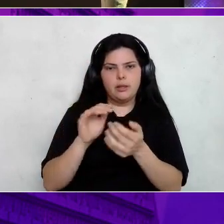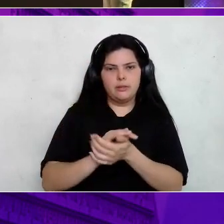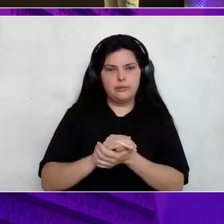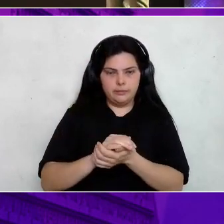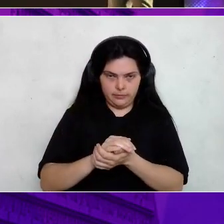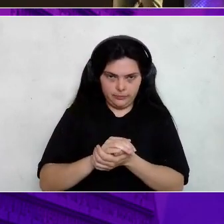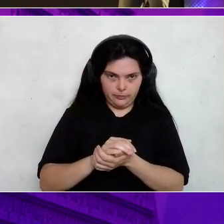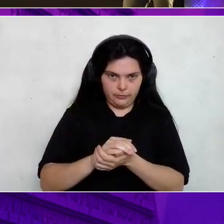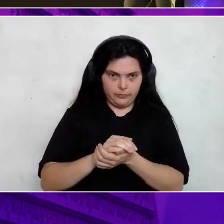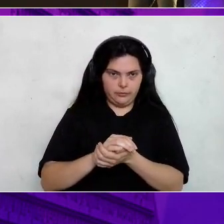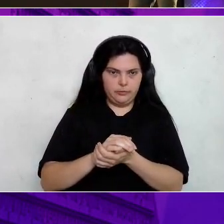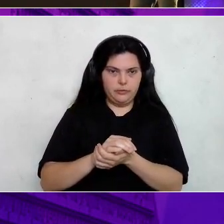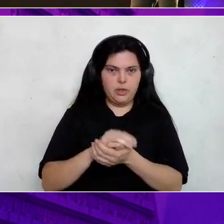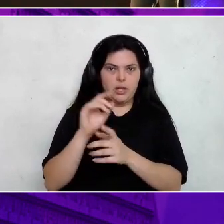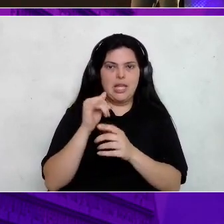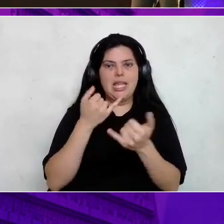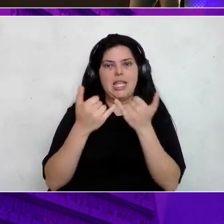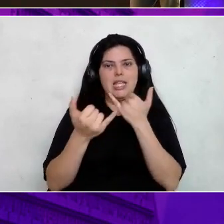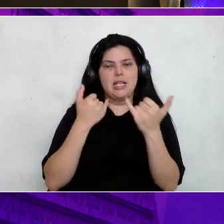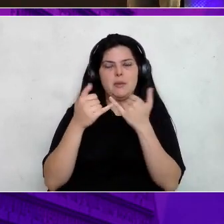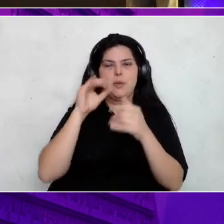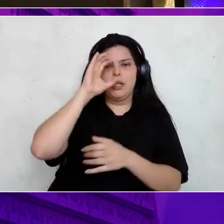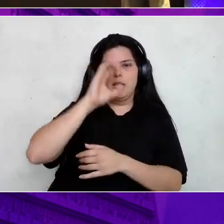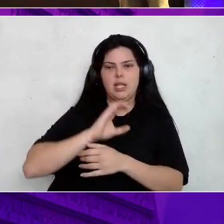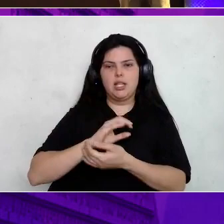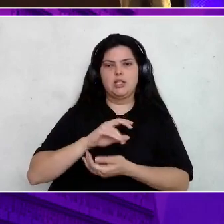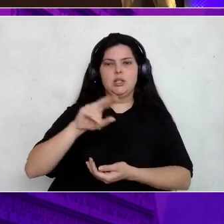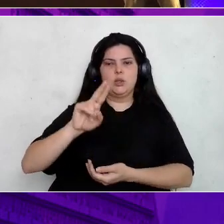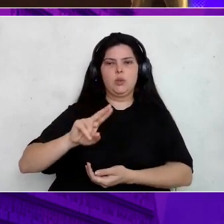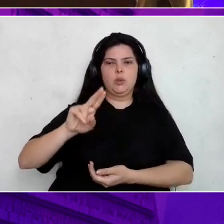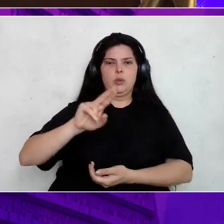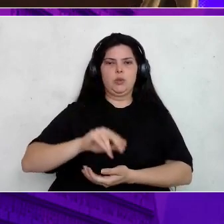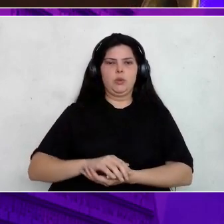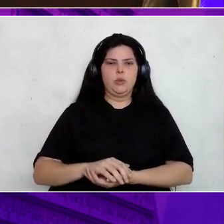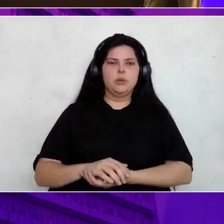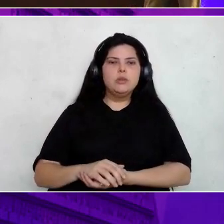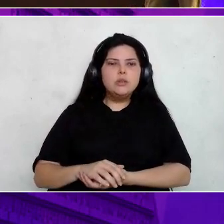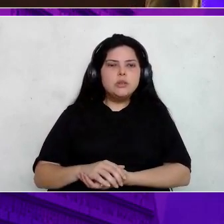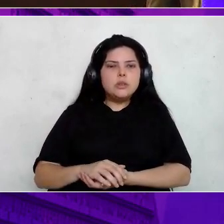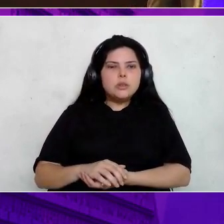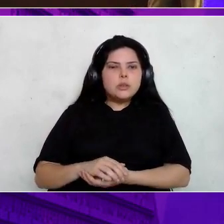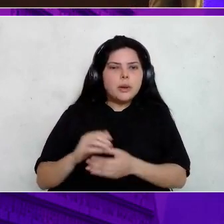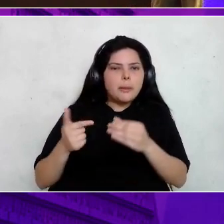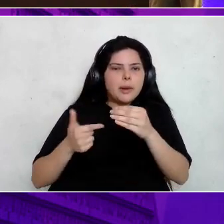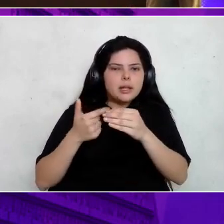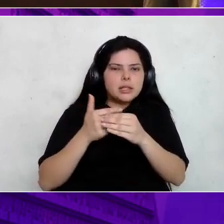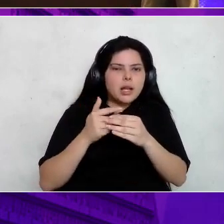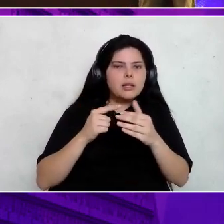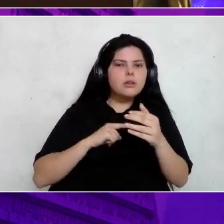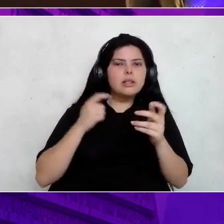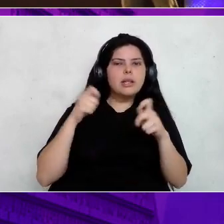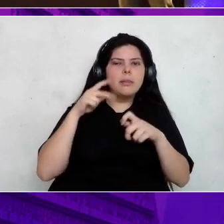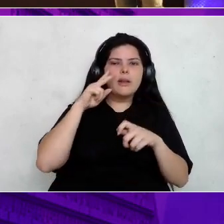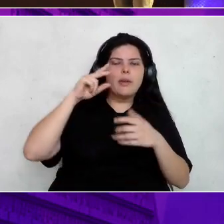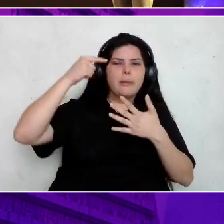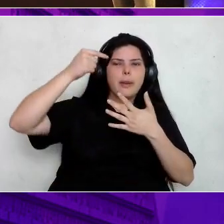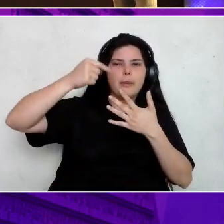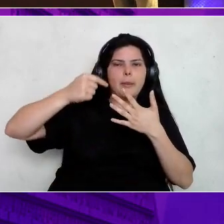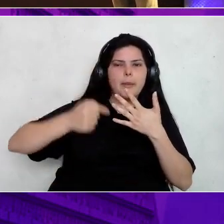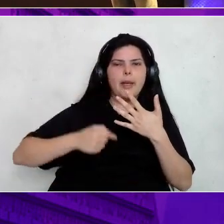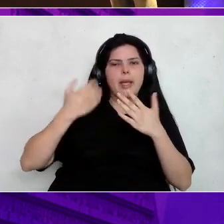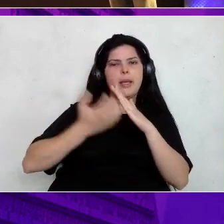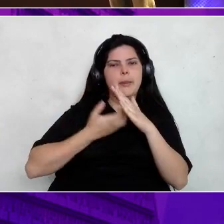alguns exemplos aqui de clientes nossos que utilizam a solução MySQL. Então, vocês podem ver que são empresas que têm um workload